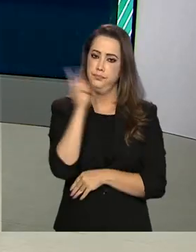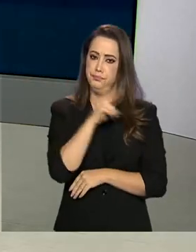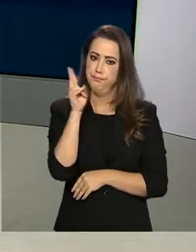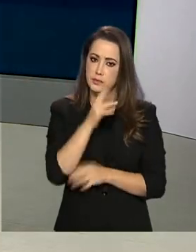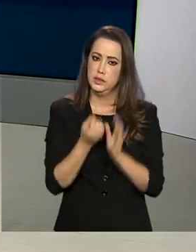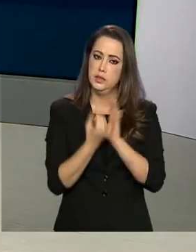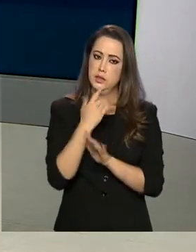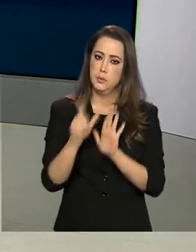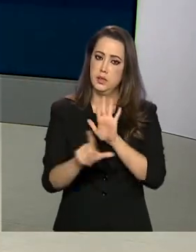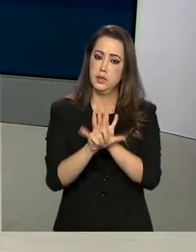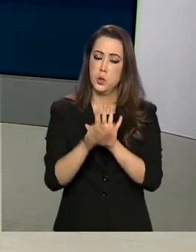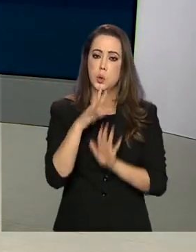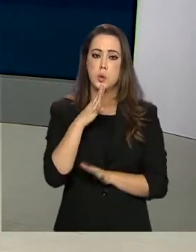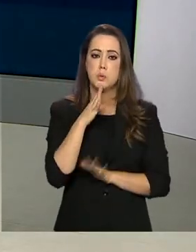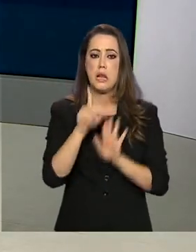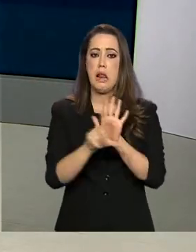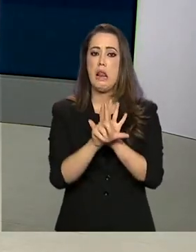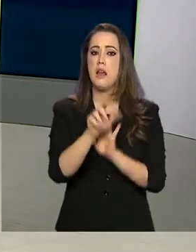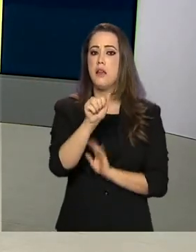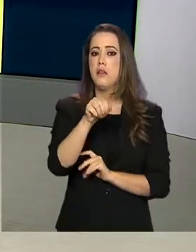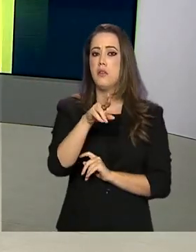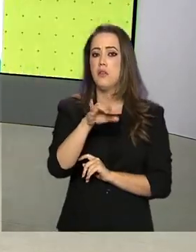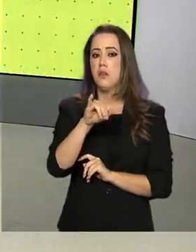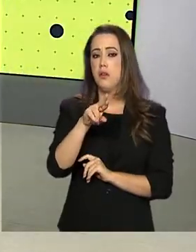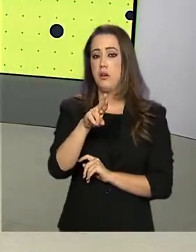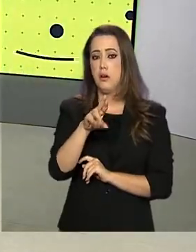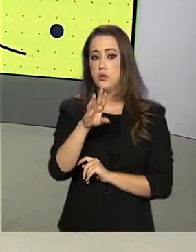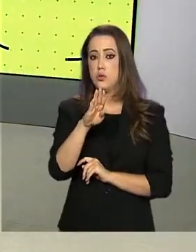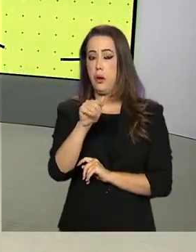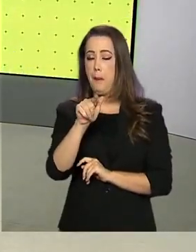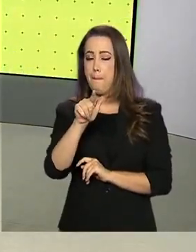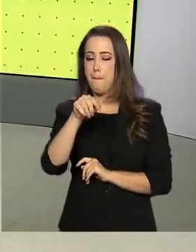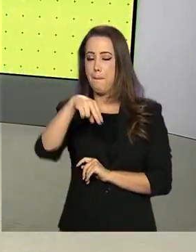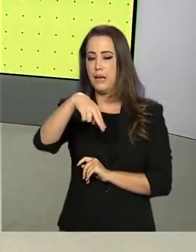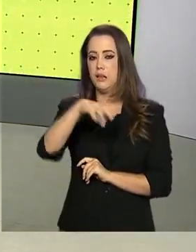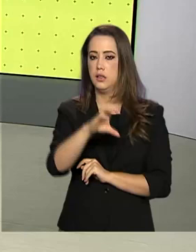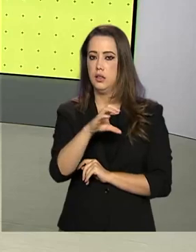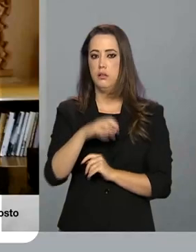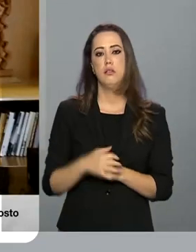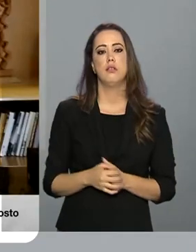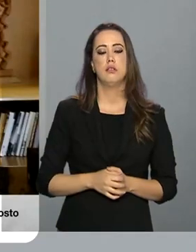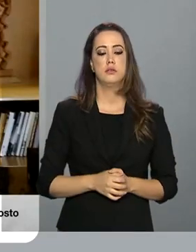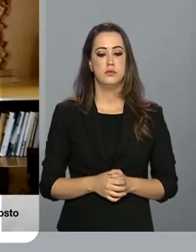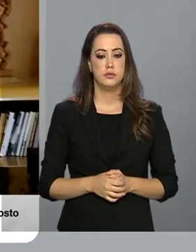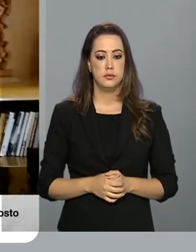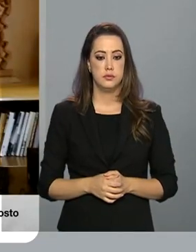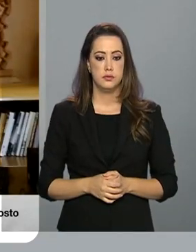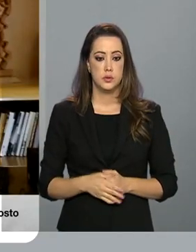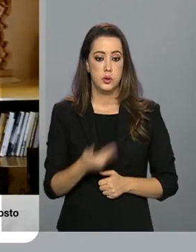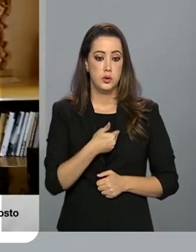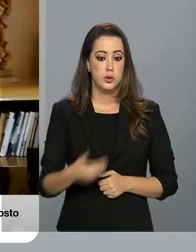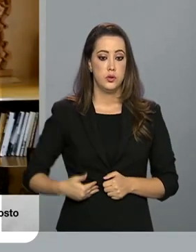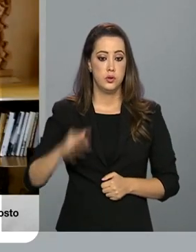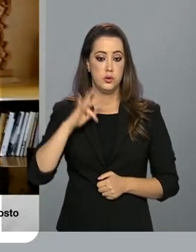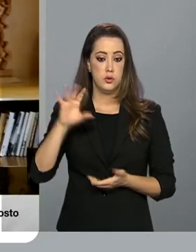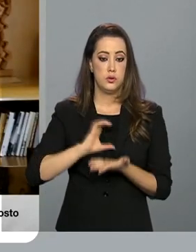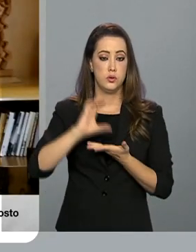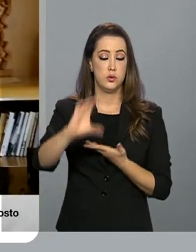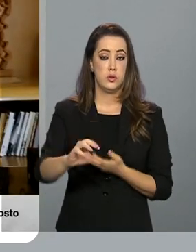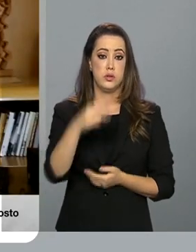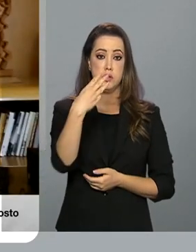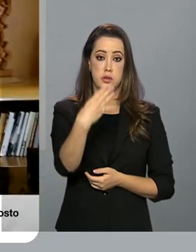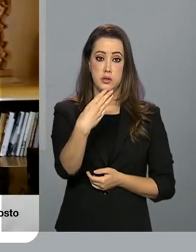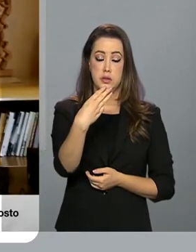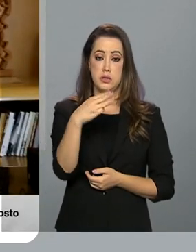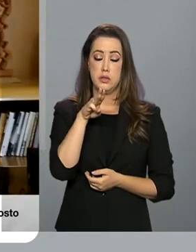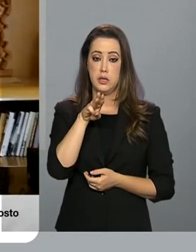criado pela lei, que ficou conhecida como lei Aldir Blanc. Vamos ouvir. O governo federal destinará 3 bilhões